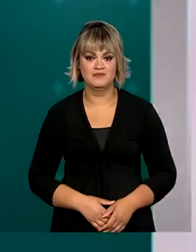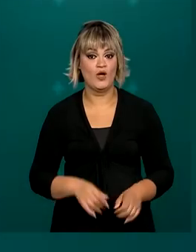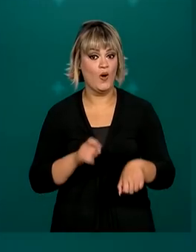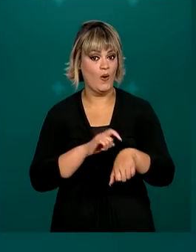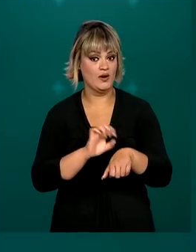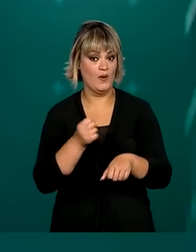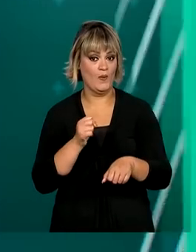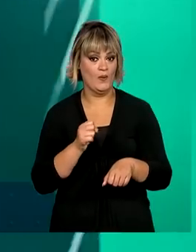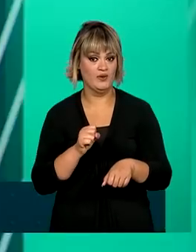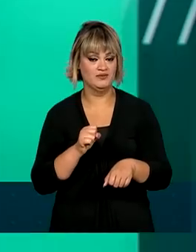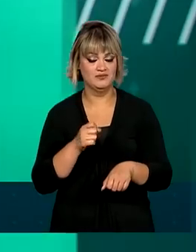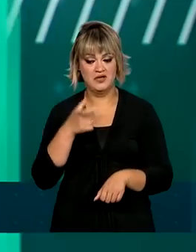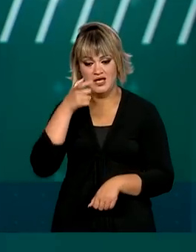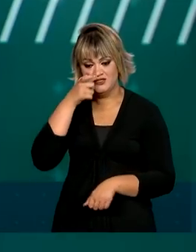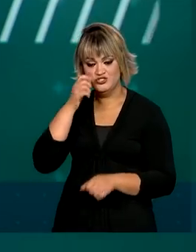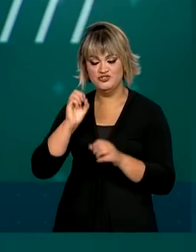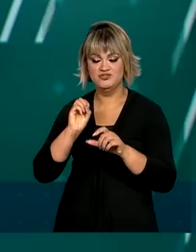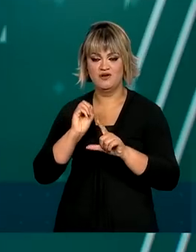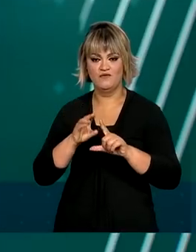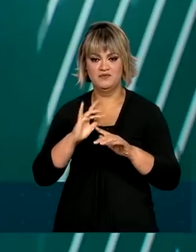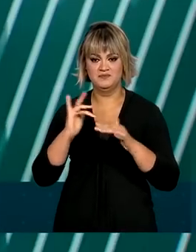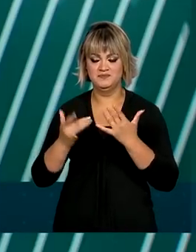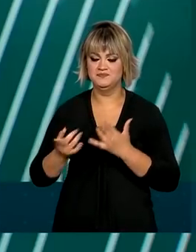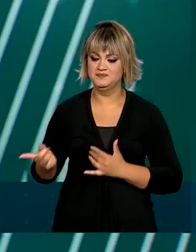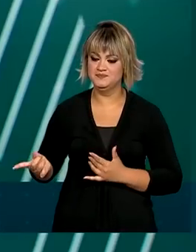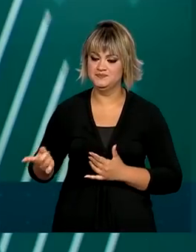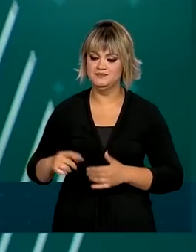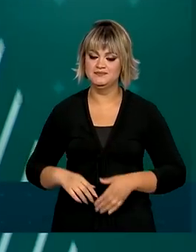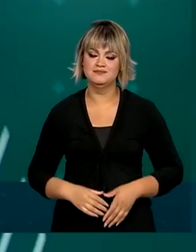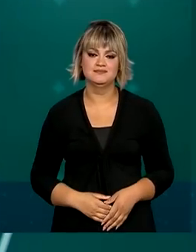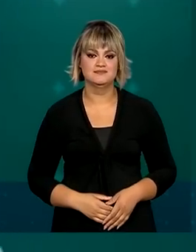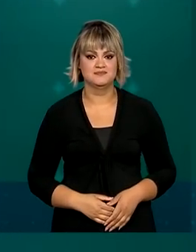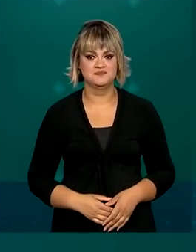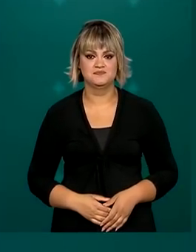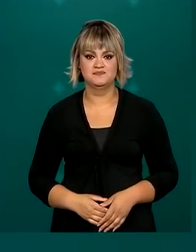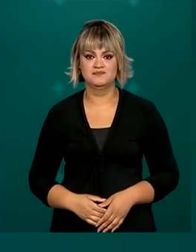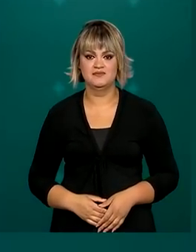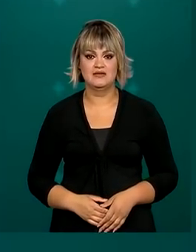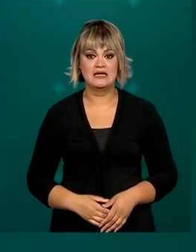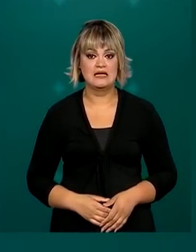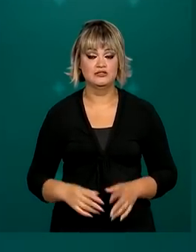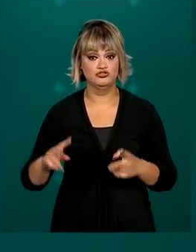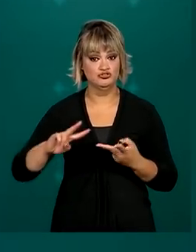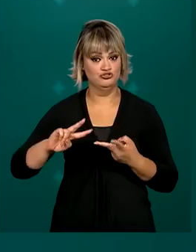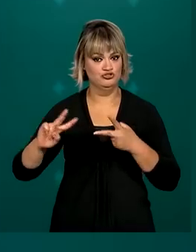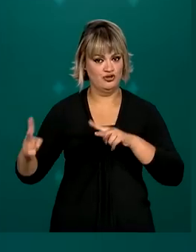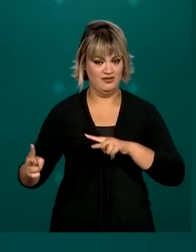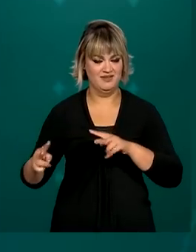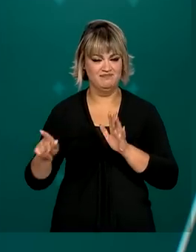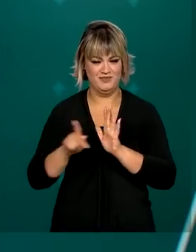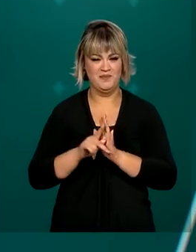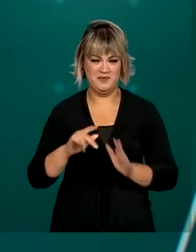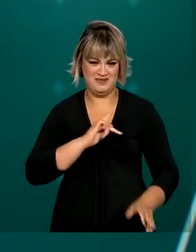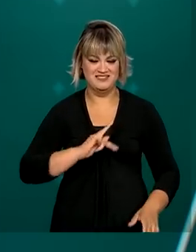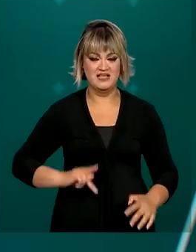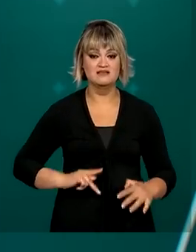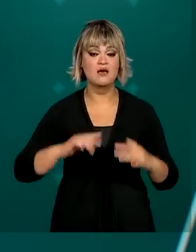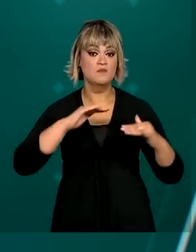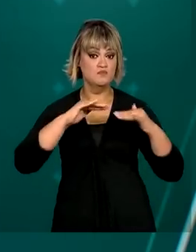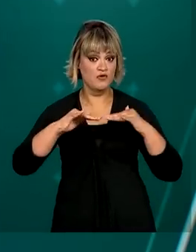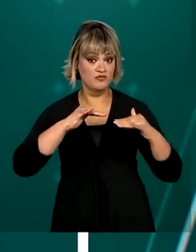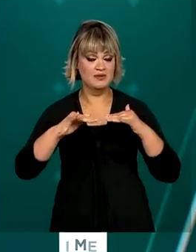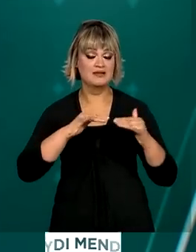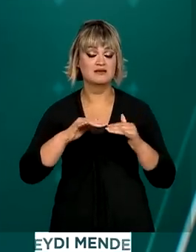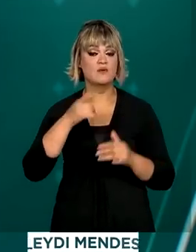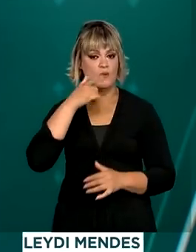São oito horas da manhã e estamos ao vivo também pelas redes sociais. A transição teve mais um dia de movimentação